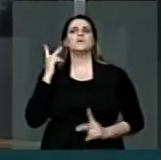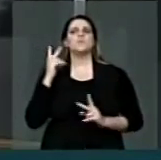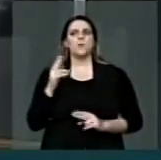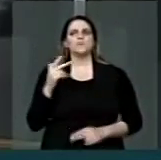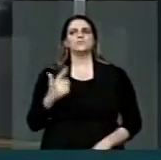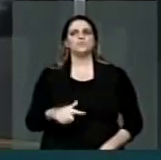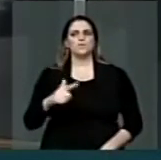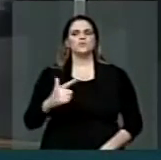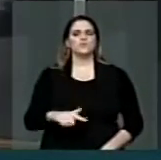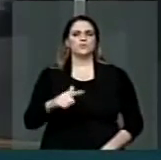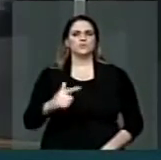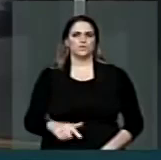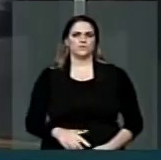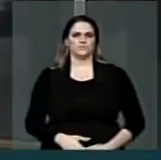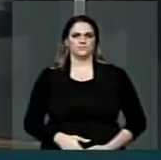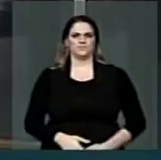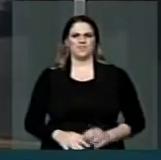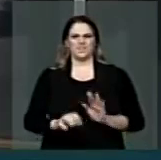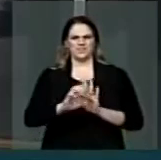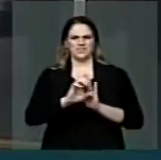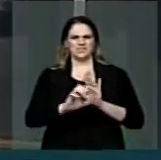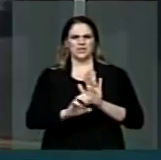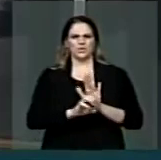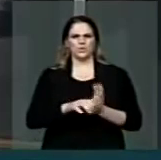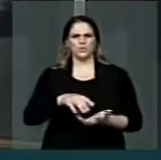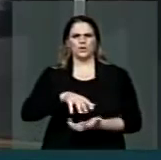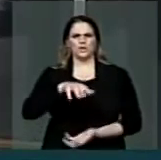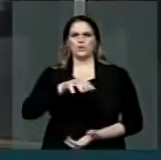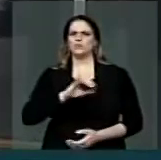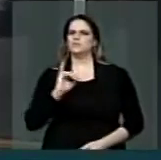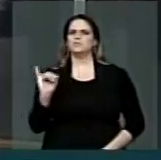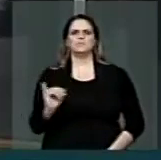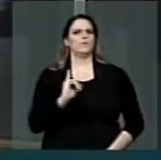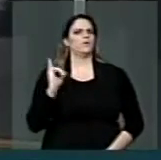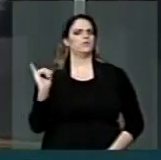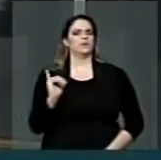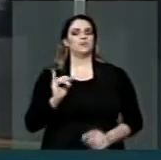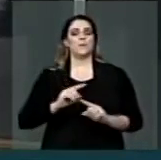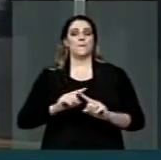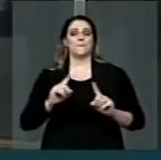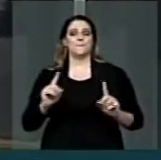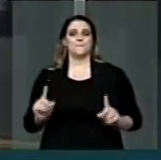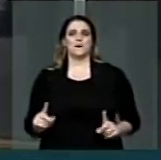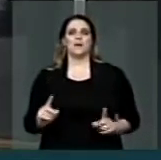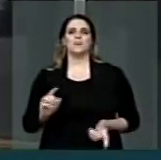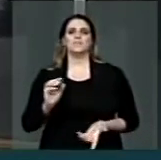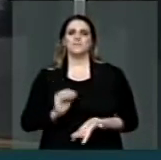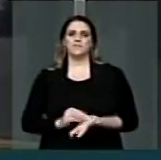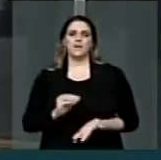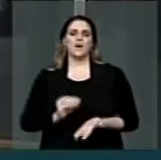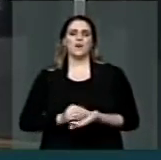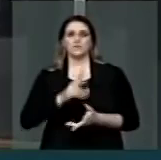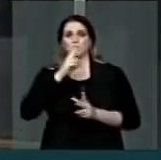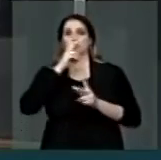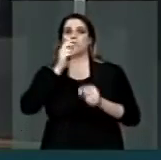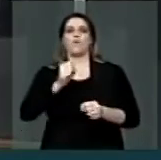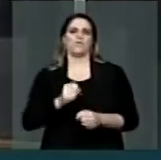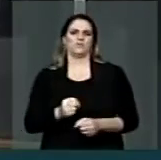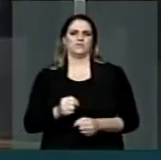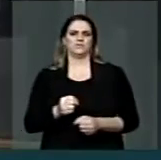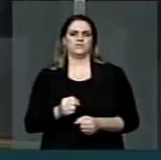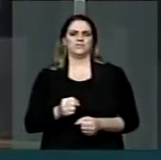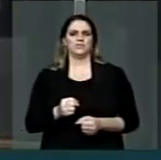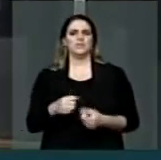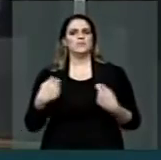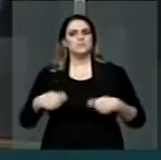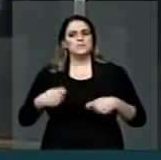A aprovação do Estatuto do Idoso foi, sem dúvida, um marco. No entanto, tem uma política ainda incipiente, onde o respeito a esses